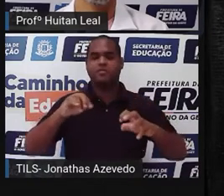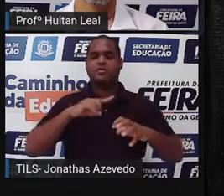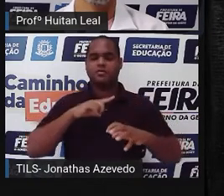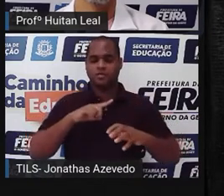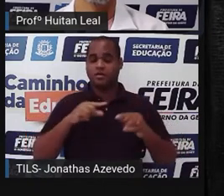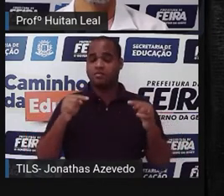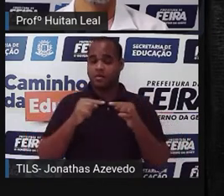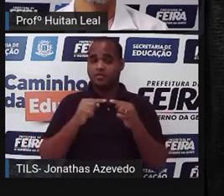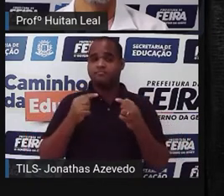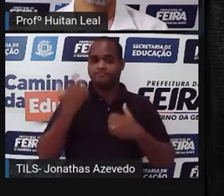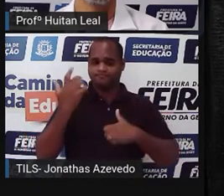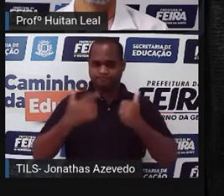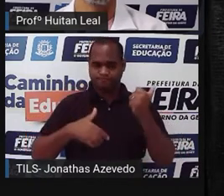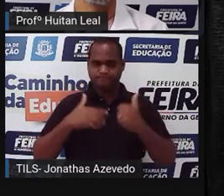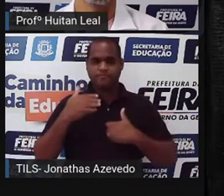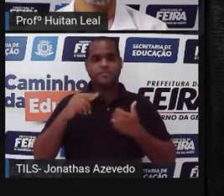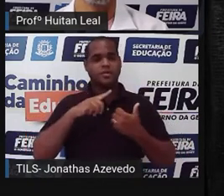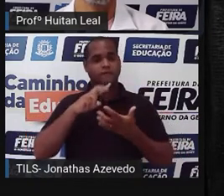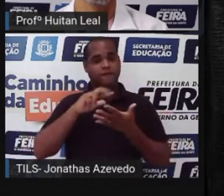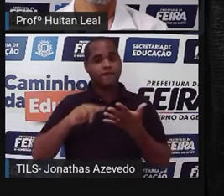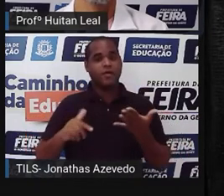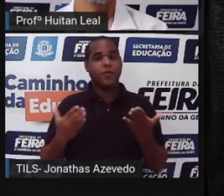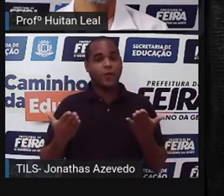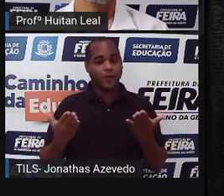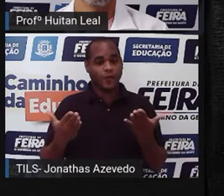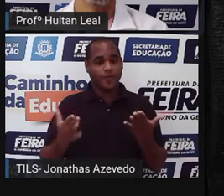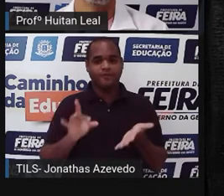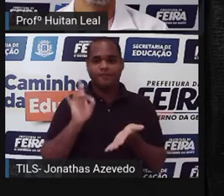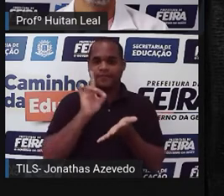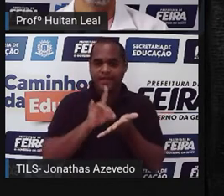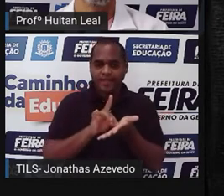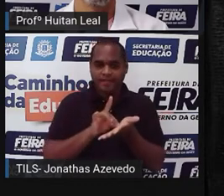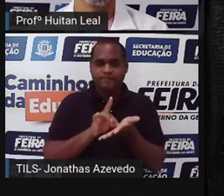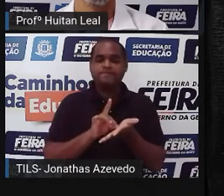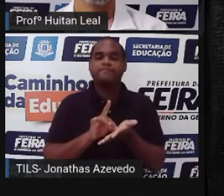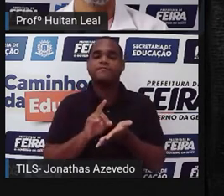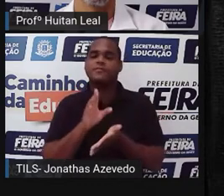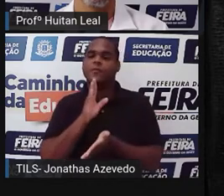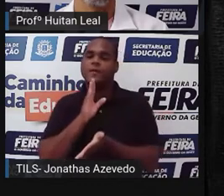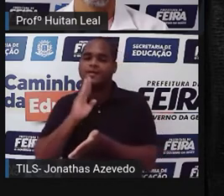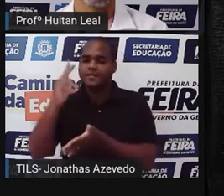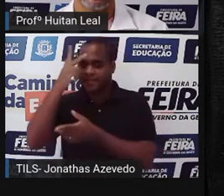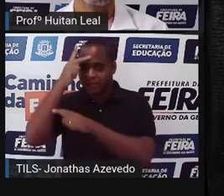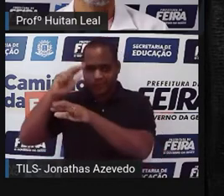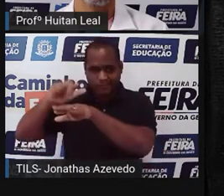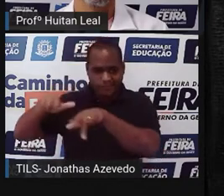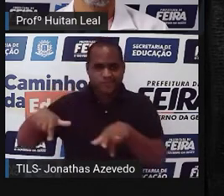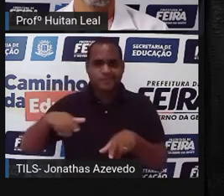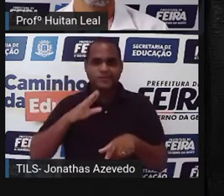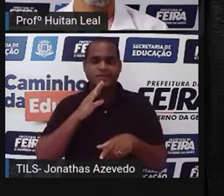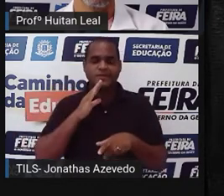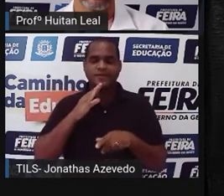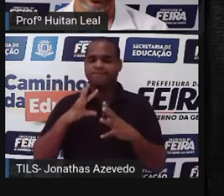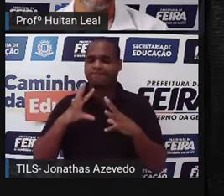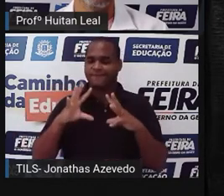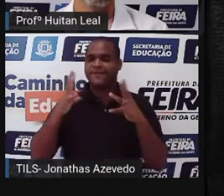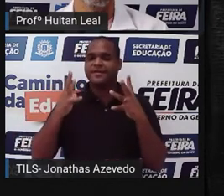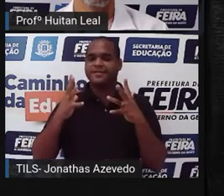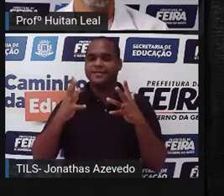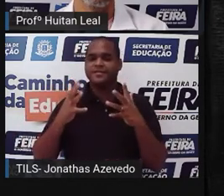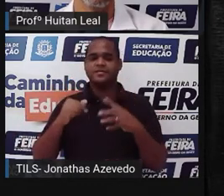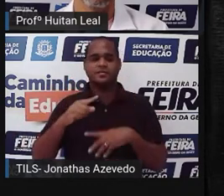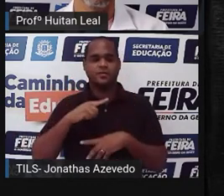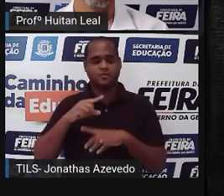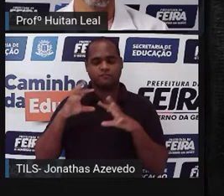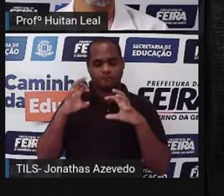tipo de conto, mas existem vários outros. Ora aí, contos realistas, contos populares, contos fantásticos,